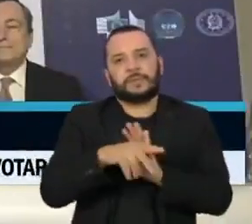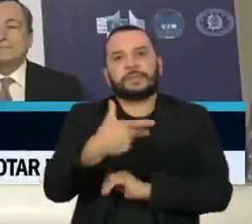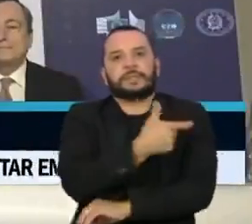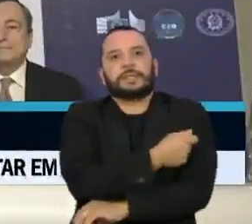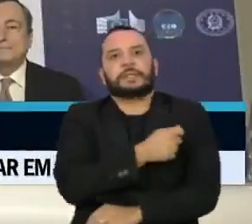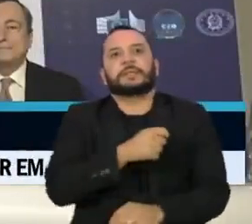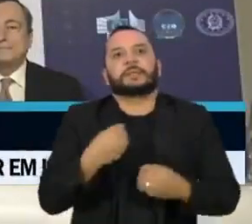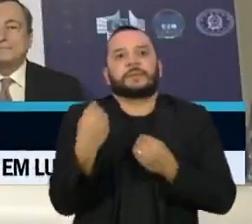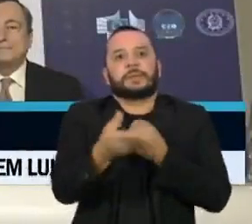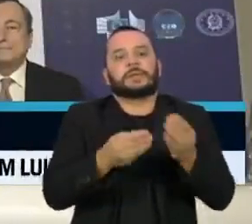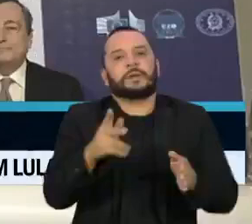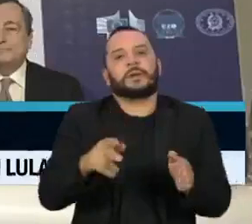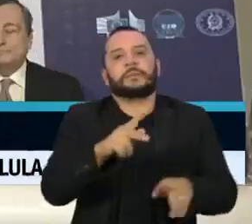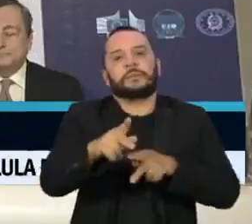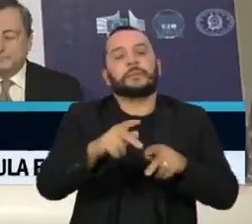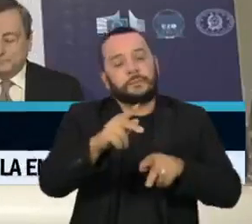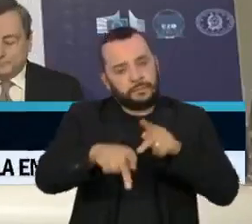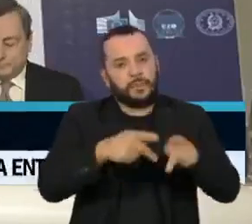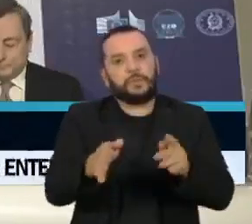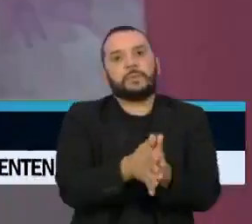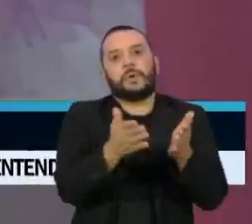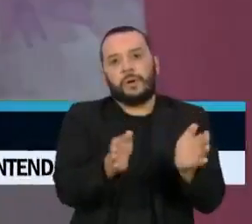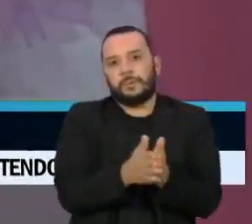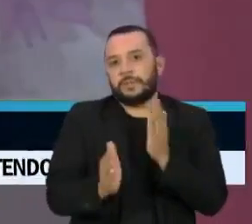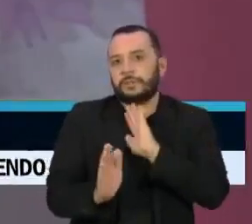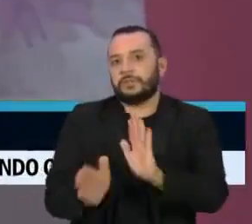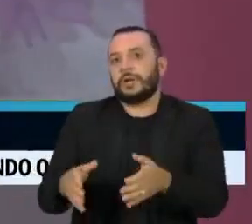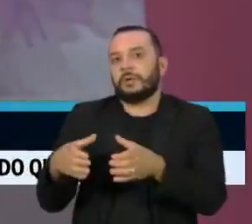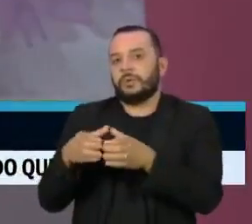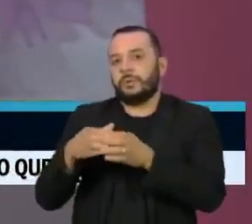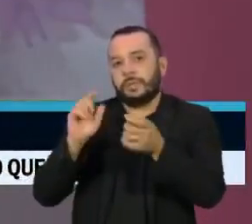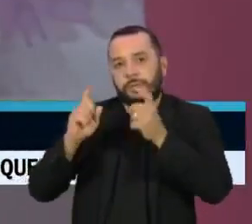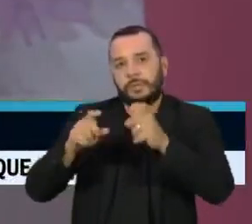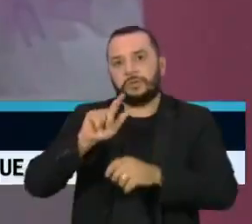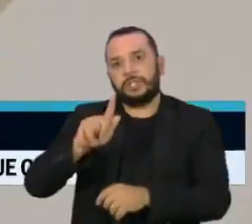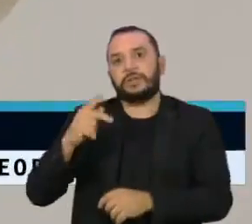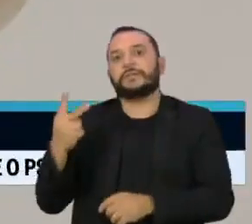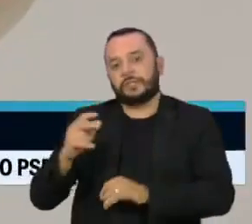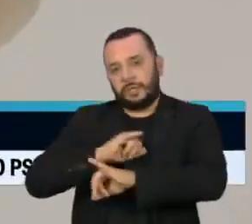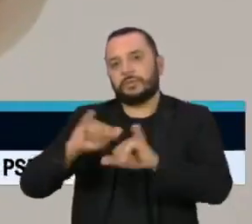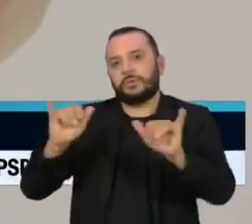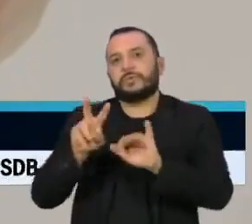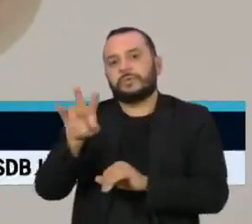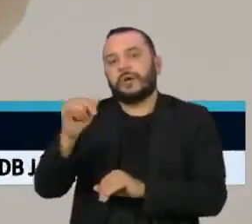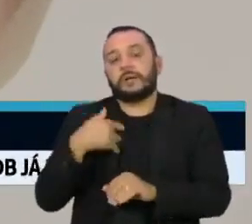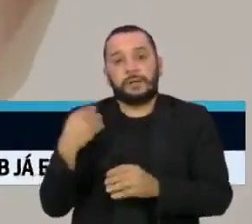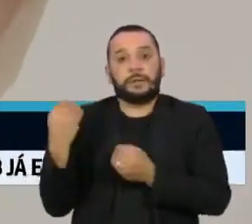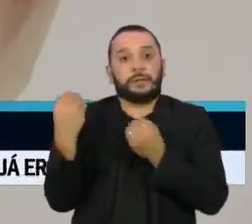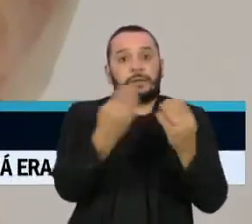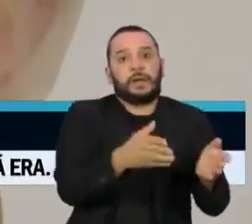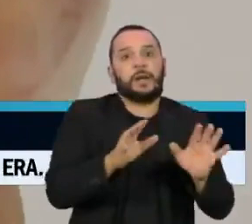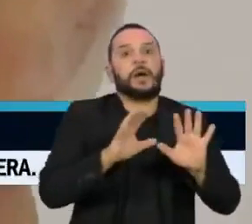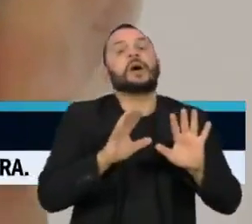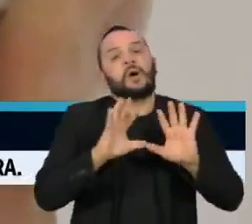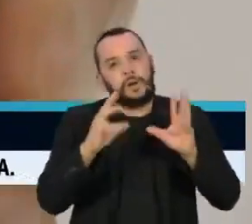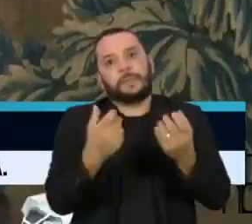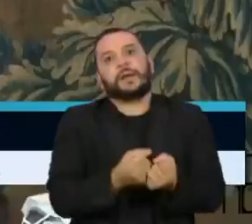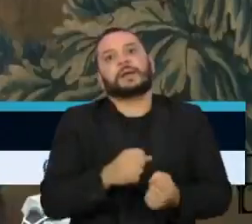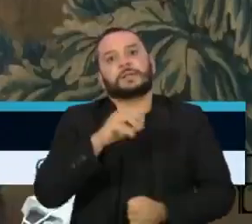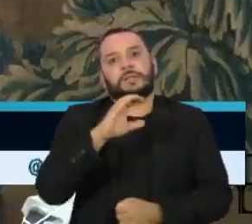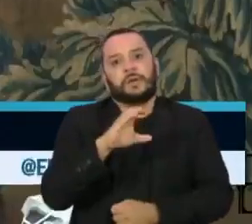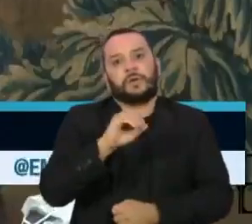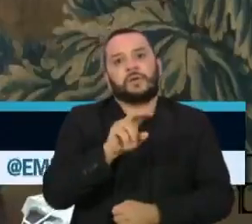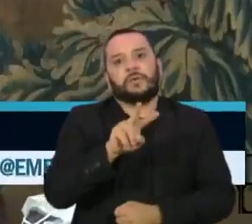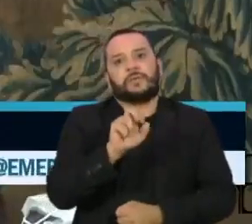foi feito durante a Cúpula Mundial da Saúde do G20. Os imunizantes serão entregues ao consórcio COVAX, liderado pela OMS.